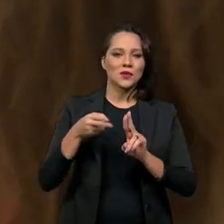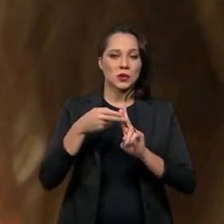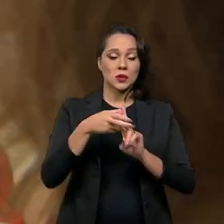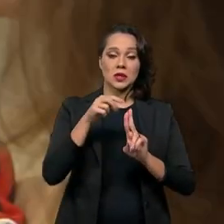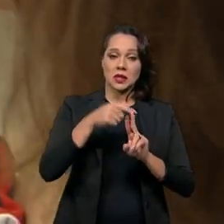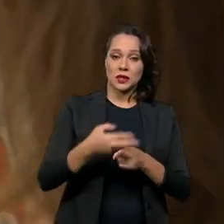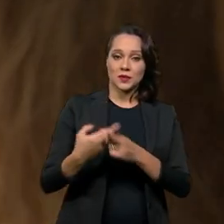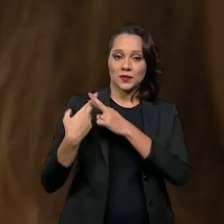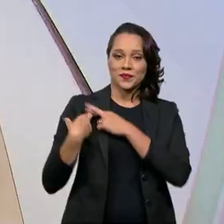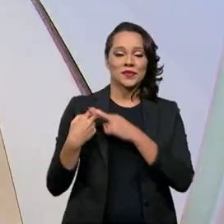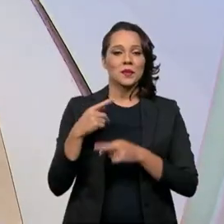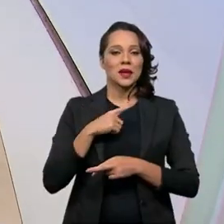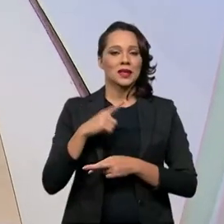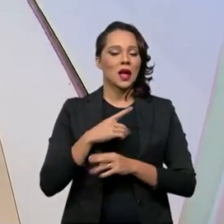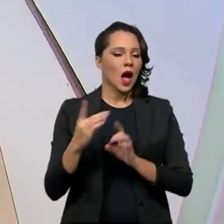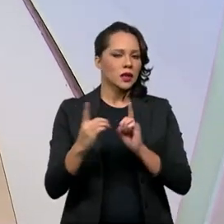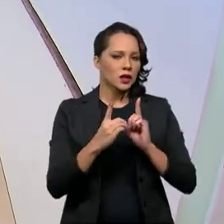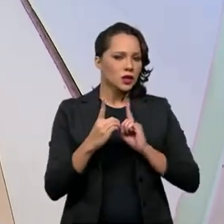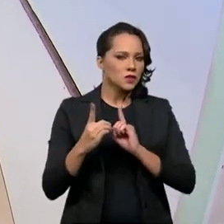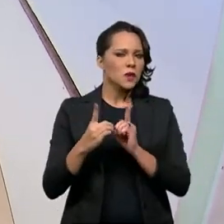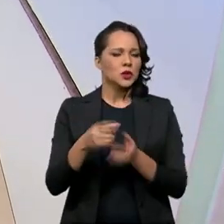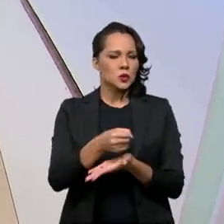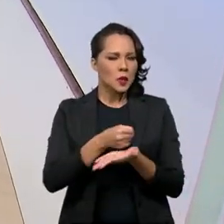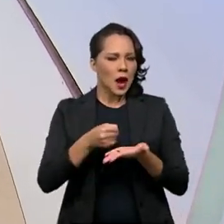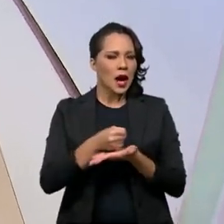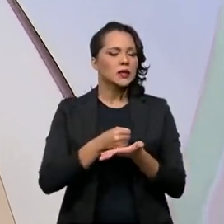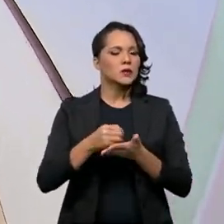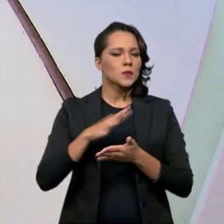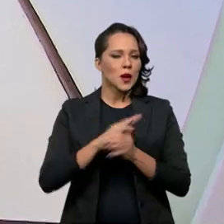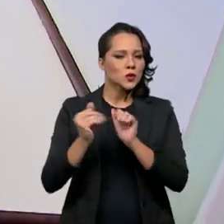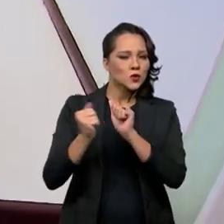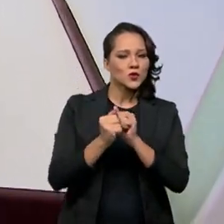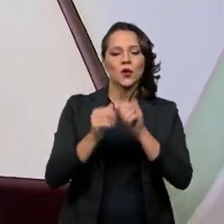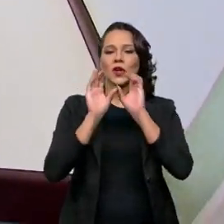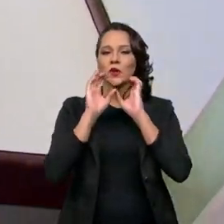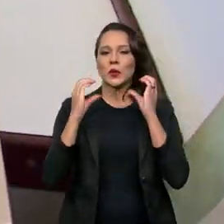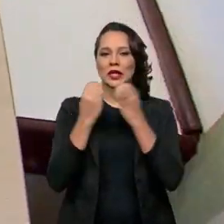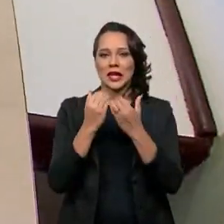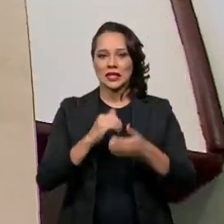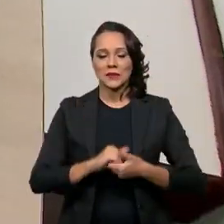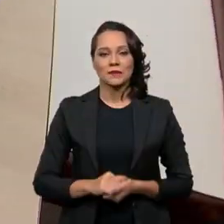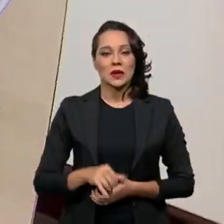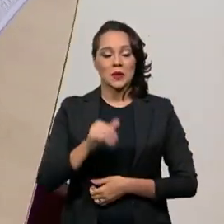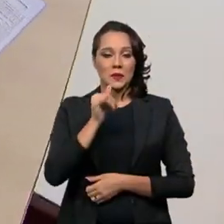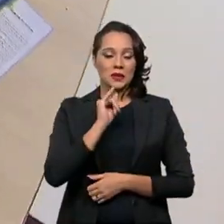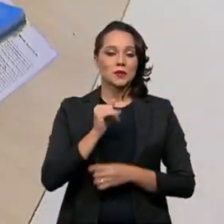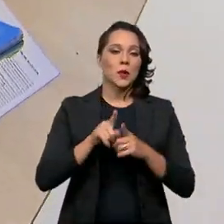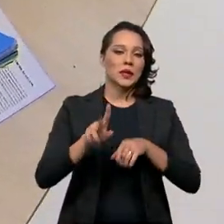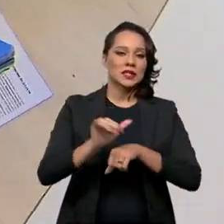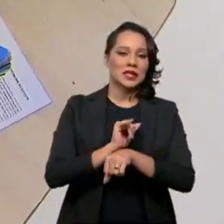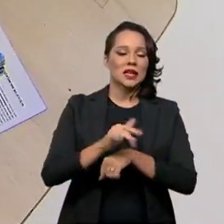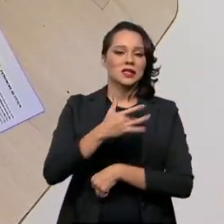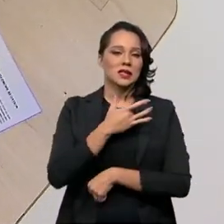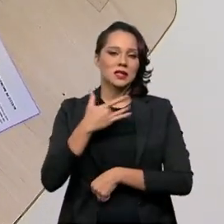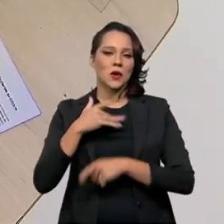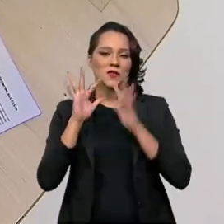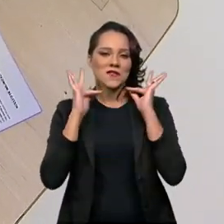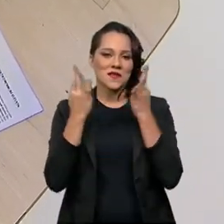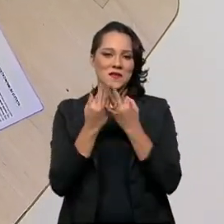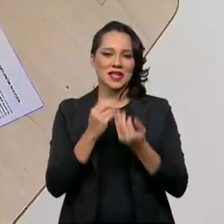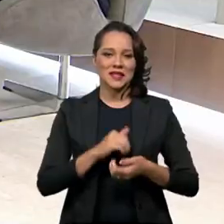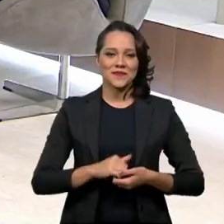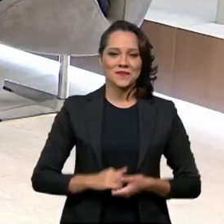responsável por prestar os atendimentos mais próximos das comunidades, como a estratégia da saúde da família.